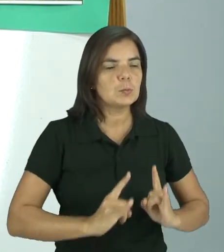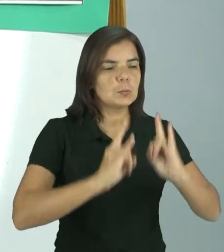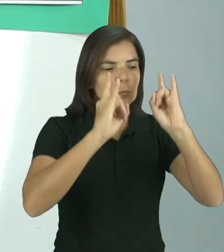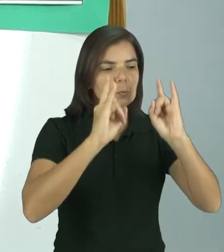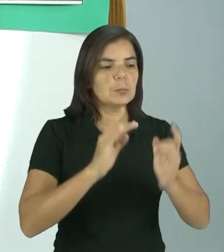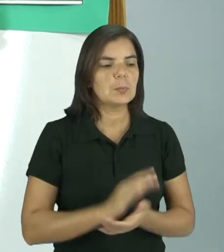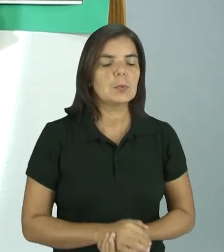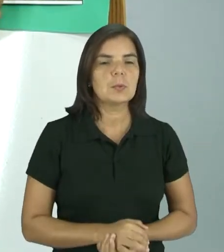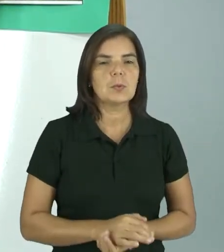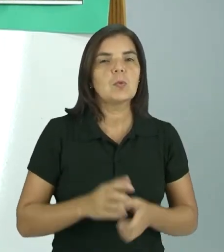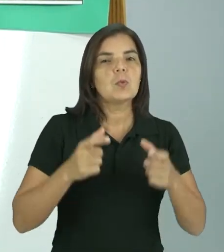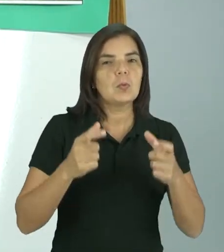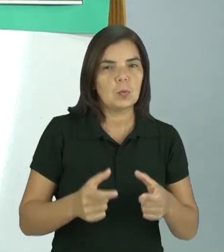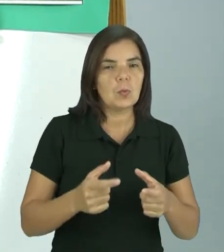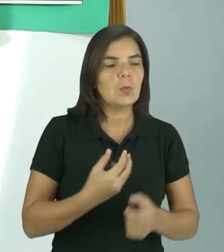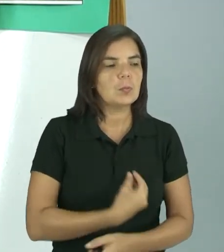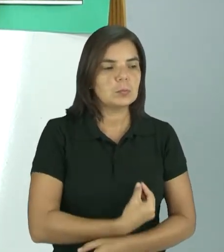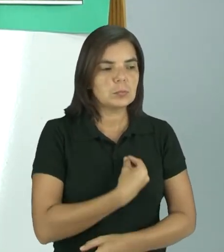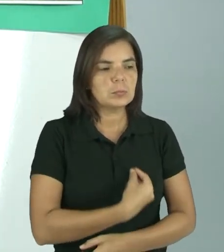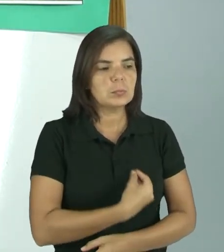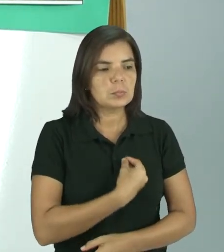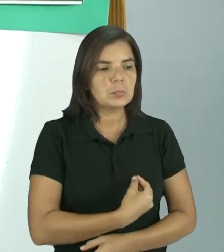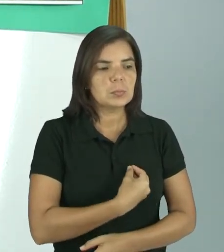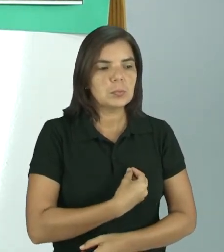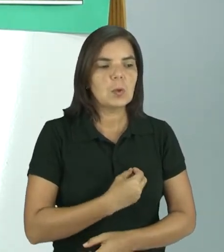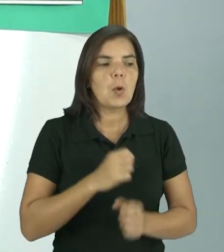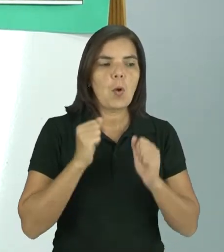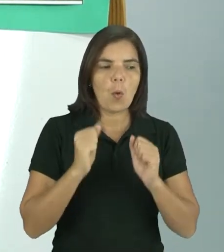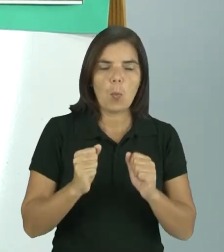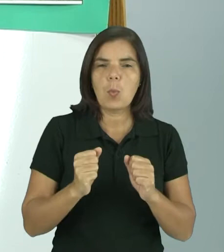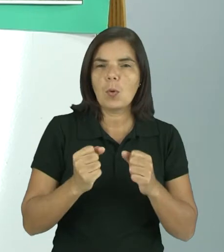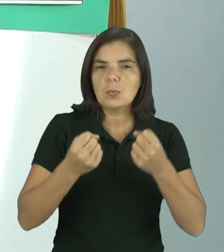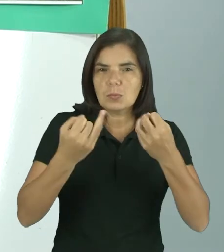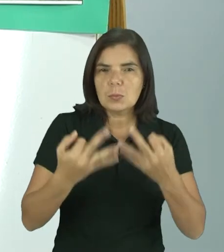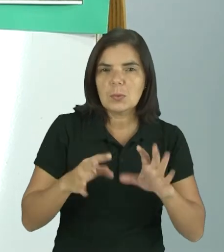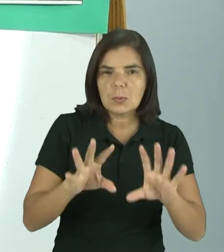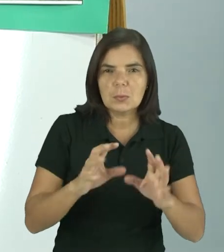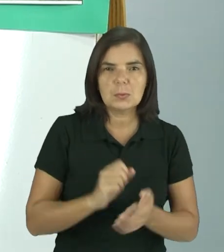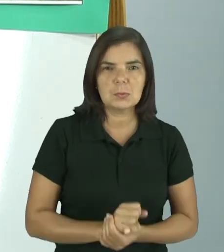que esse lugar ficou habitado. Eu posso dizer isso?